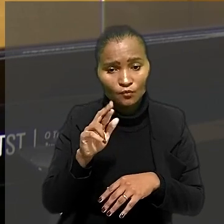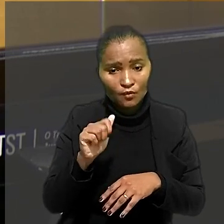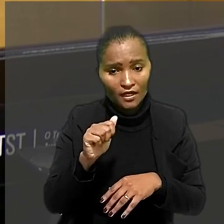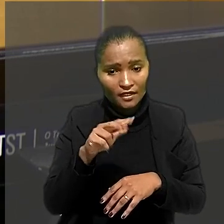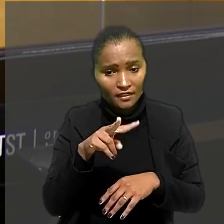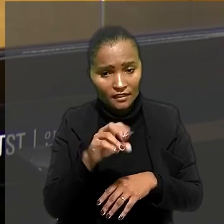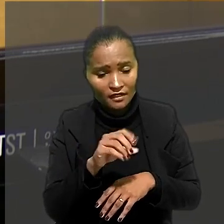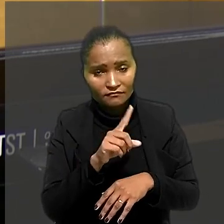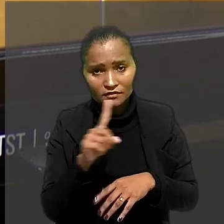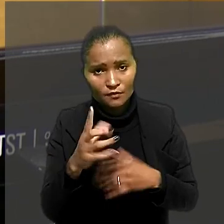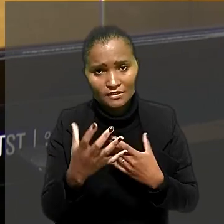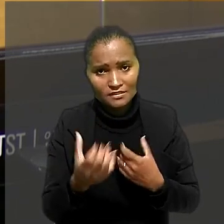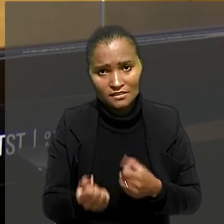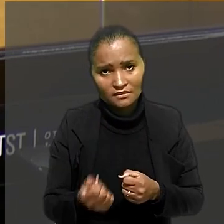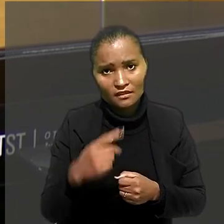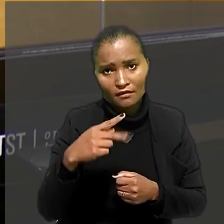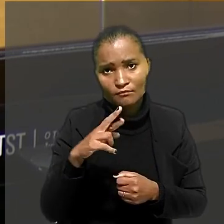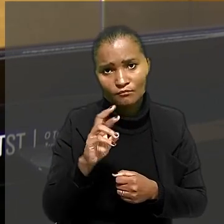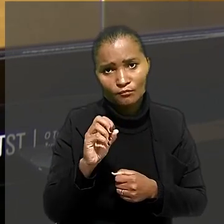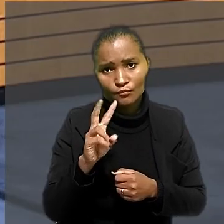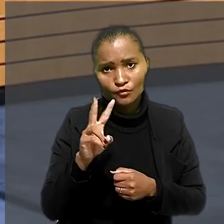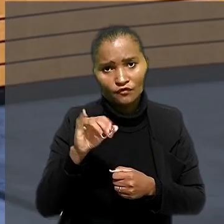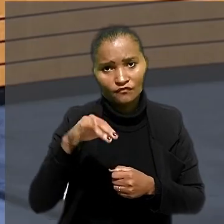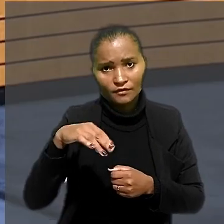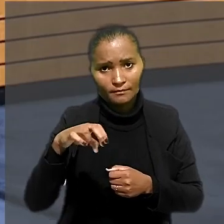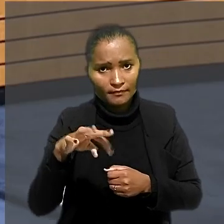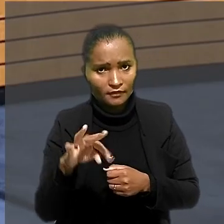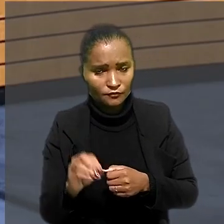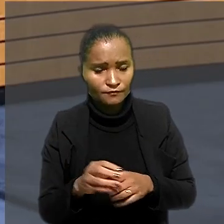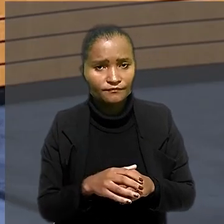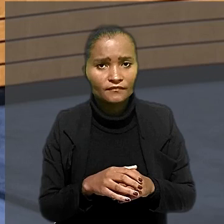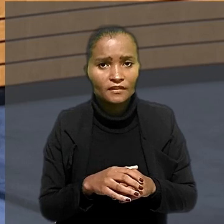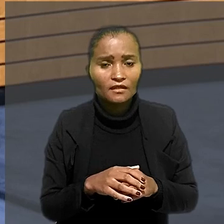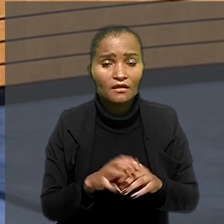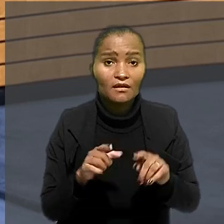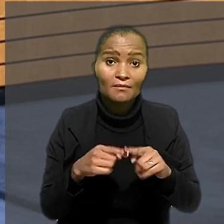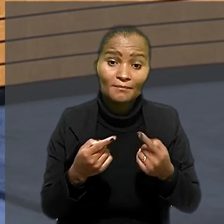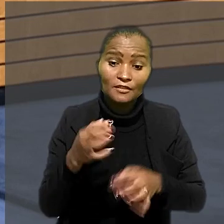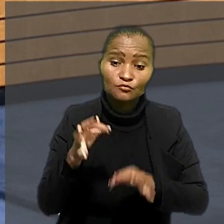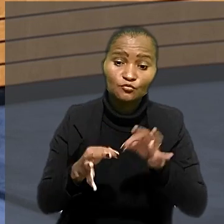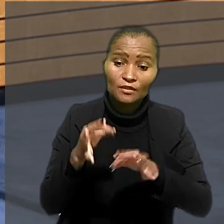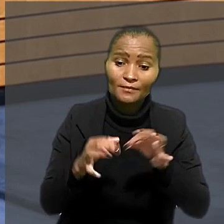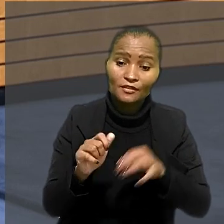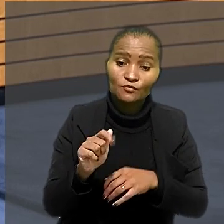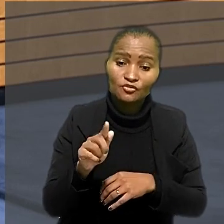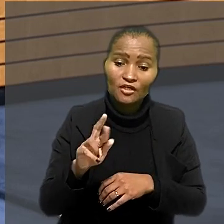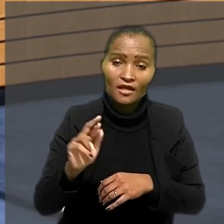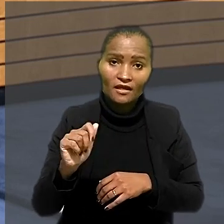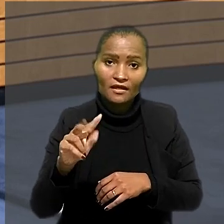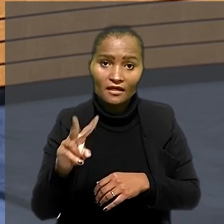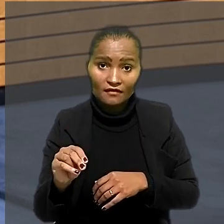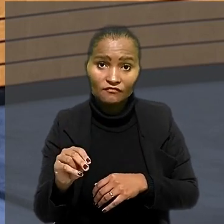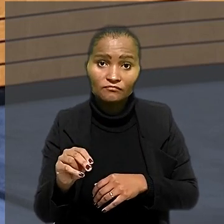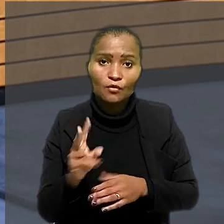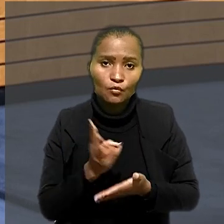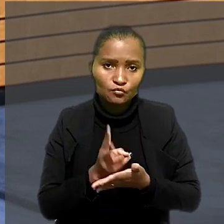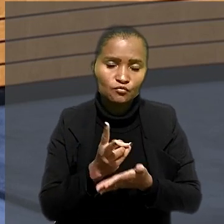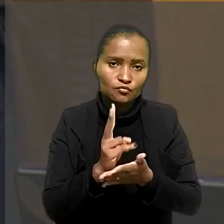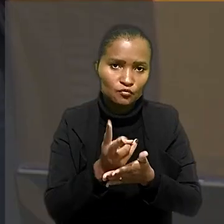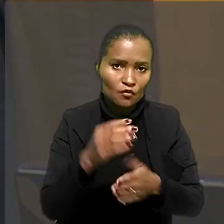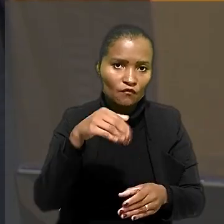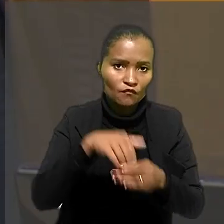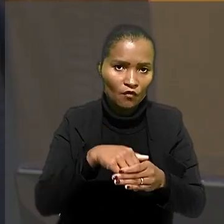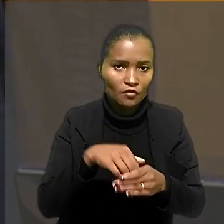negar provimento nesse sentido. Mas, em julgamento de agravo apresentado pelo motorista, prevaleceu o voto do